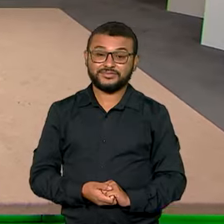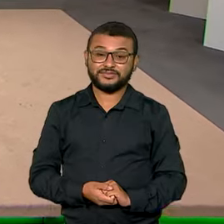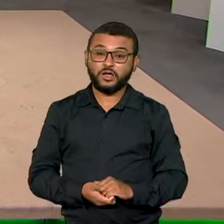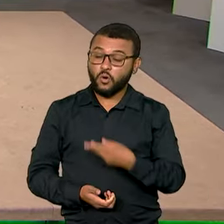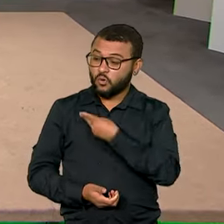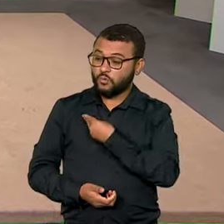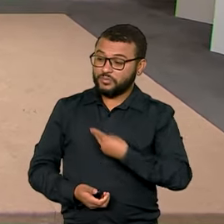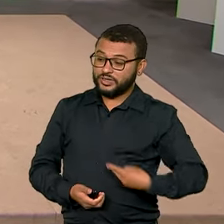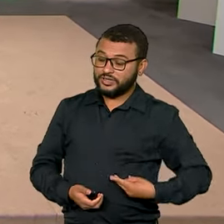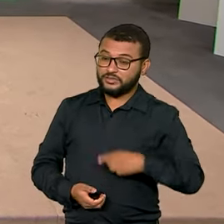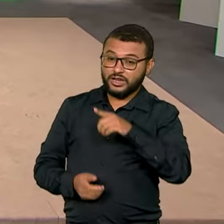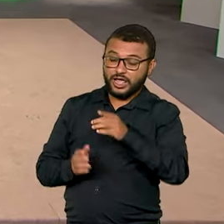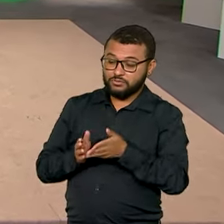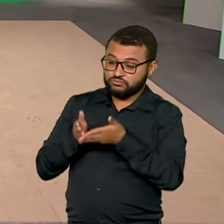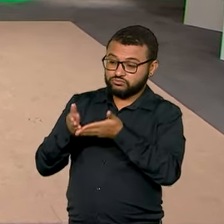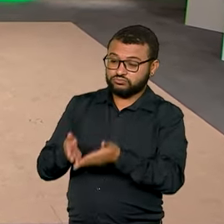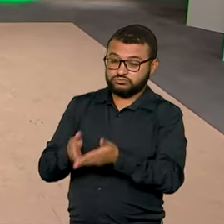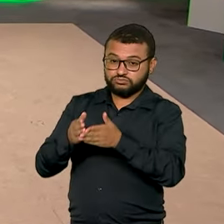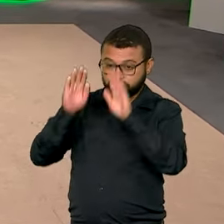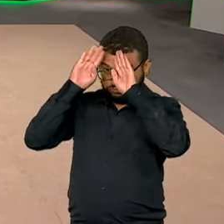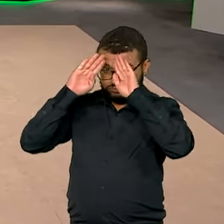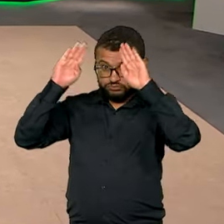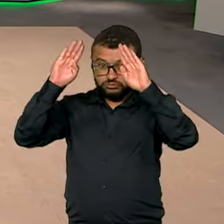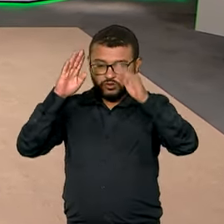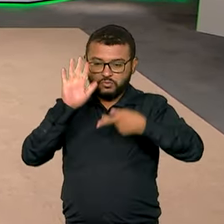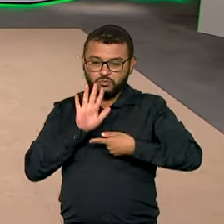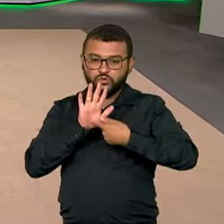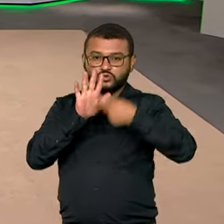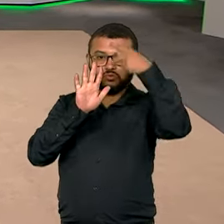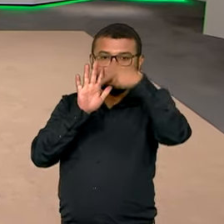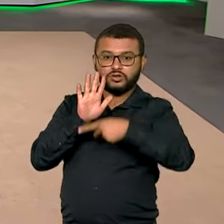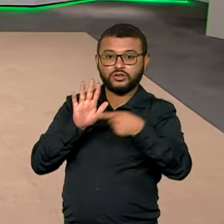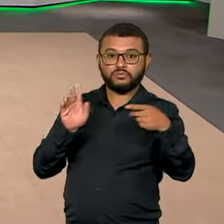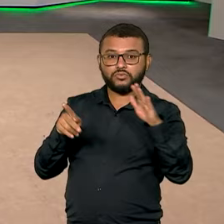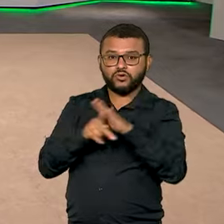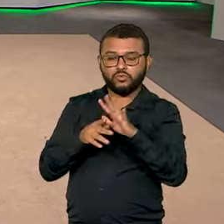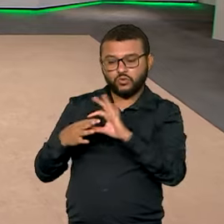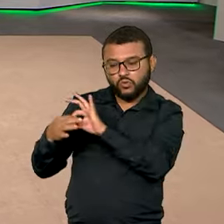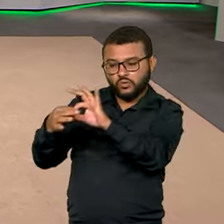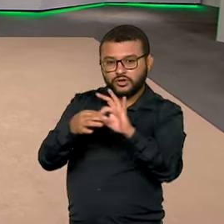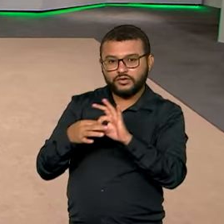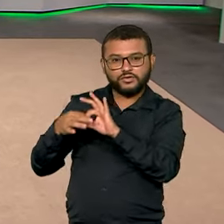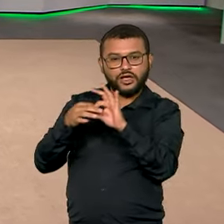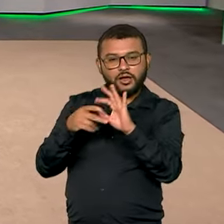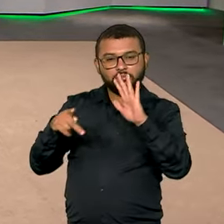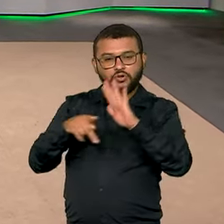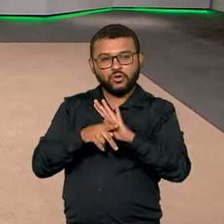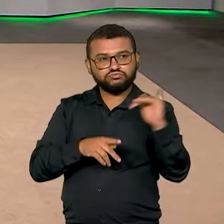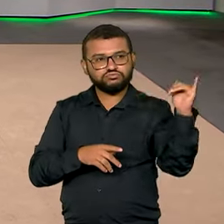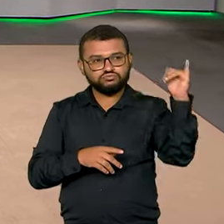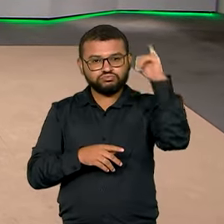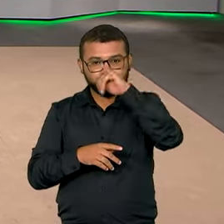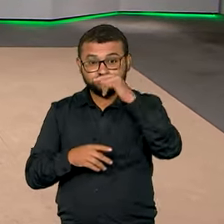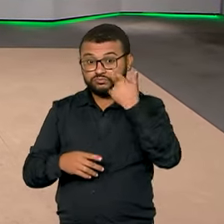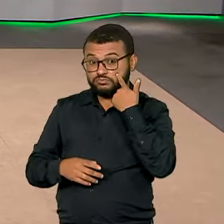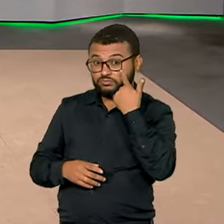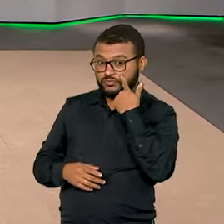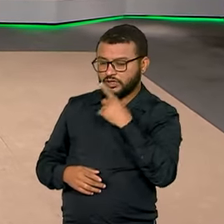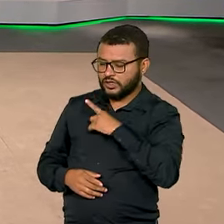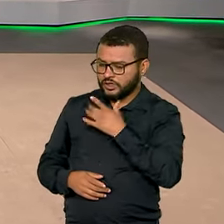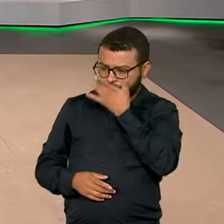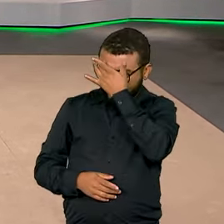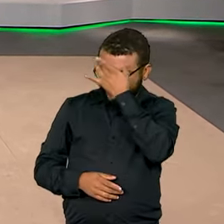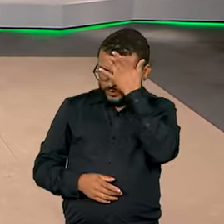O ministro de Portos e Aeroportos apresentou a primeira etapa do plano de universalização do transporte aéreo, Ana. Ao lado de